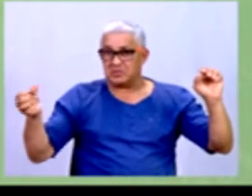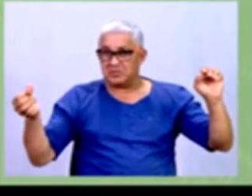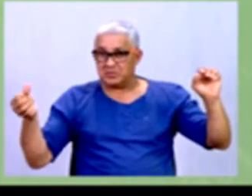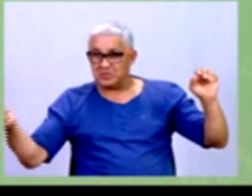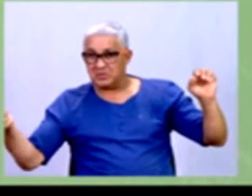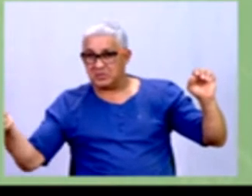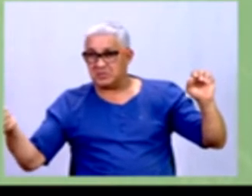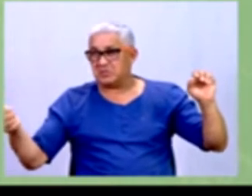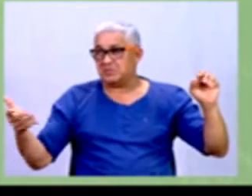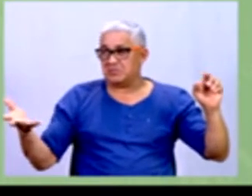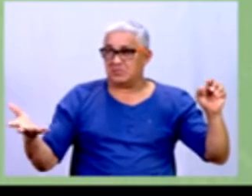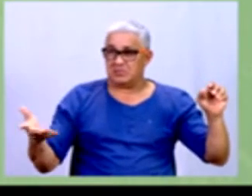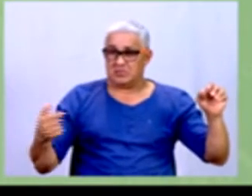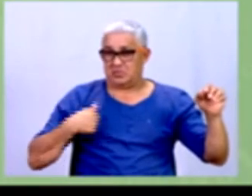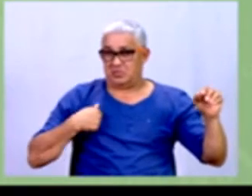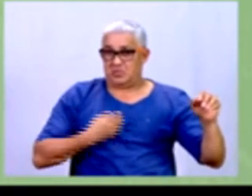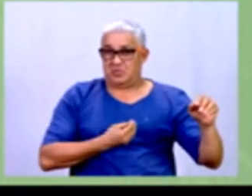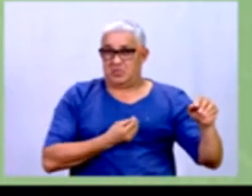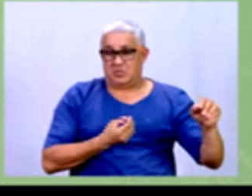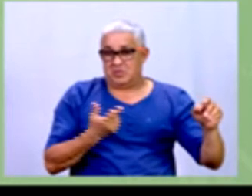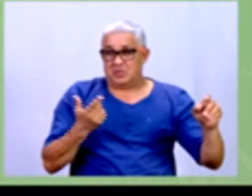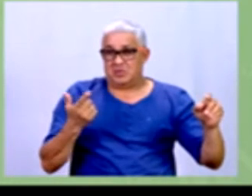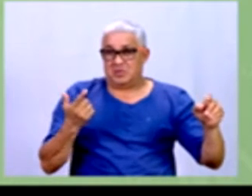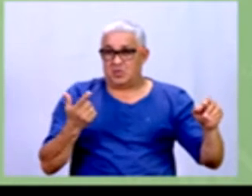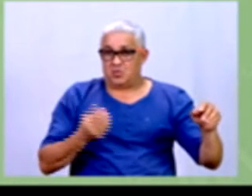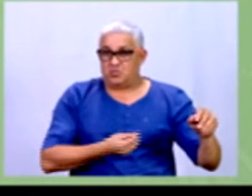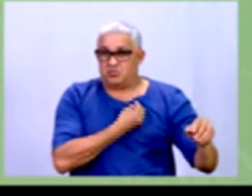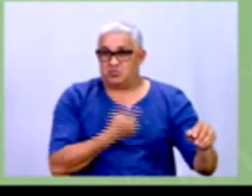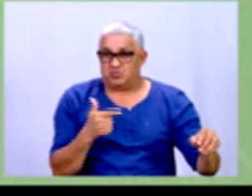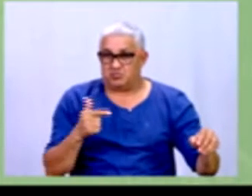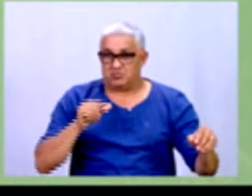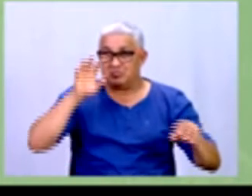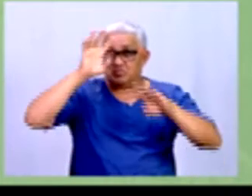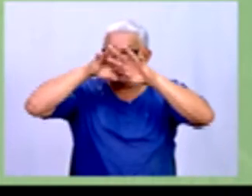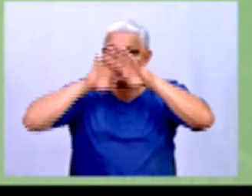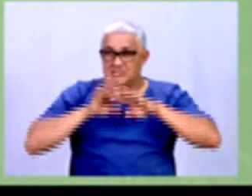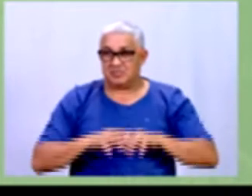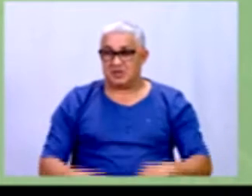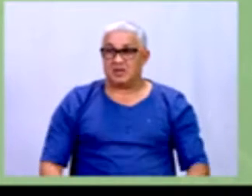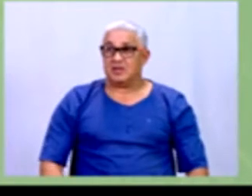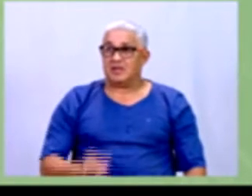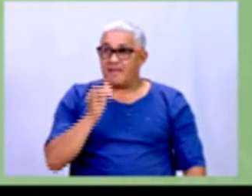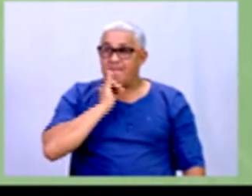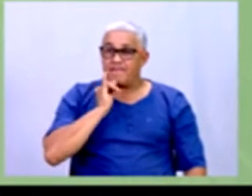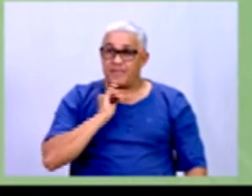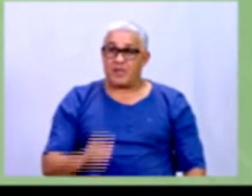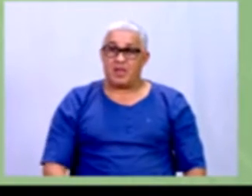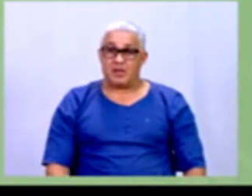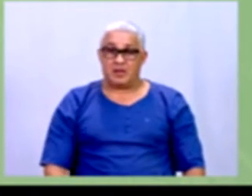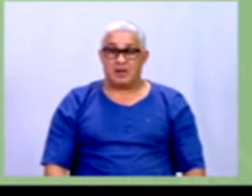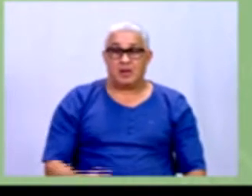não estou aqui nessa tabela, senão eu estaria de pé aqui agora, né? Número de filhos na família.